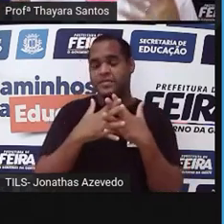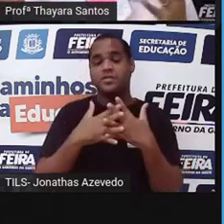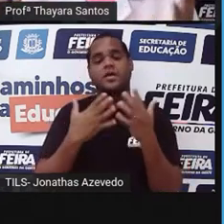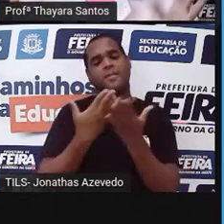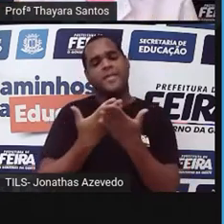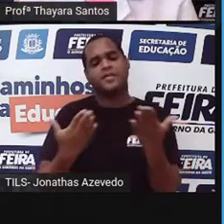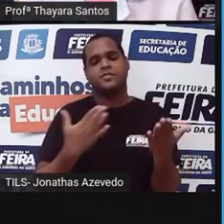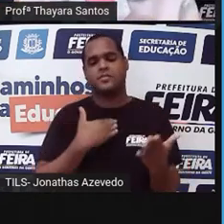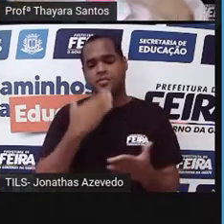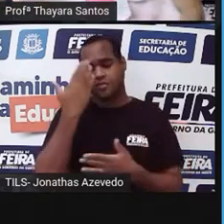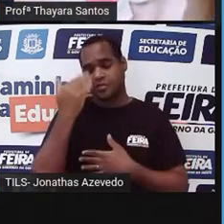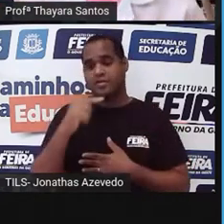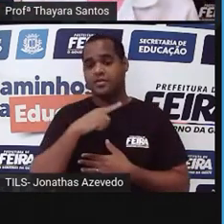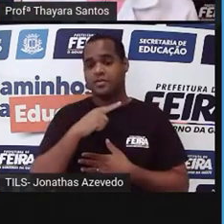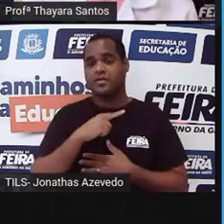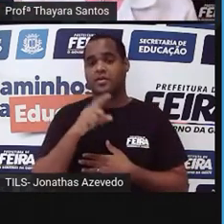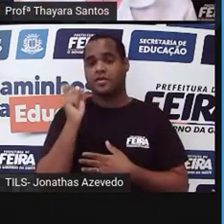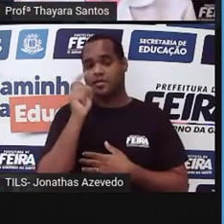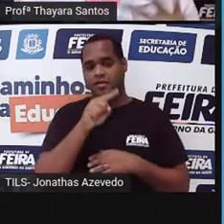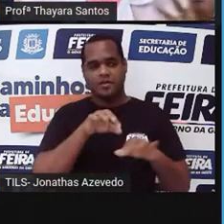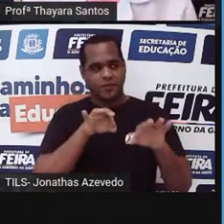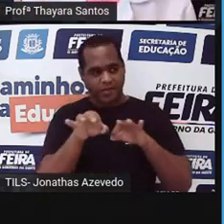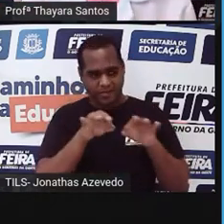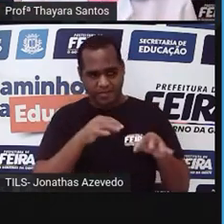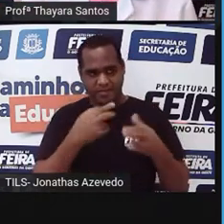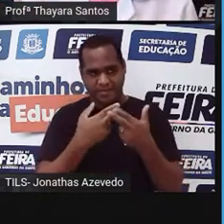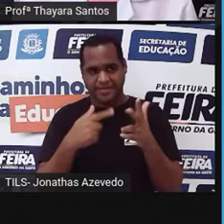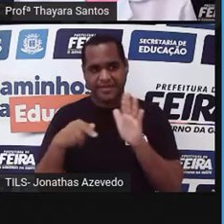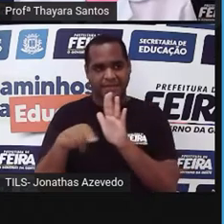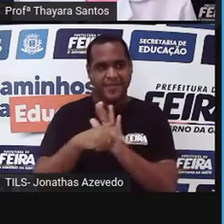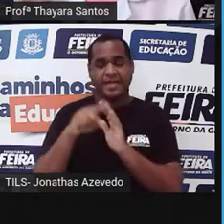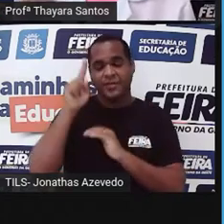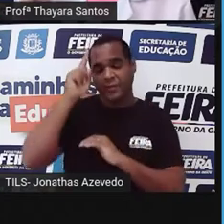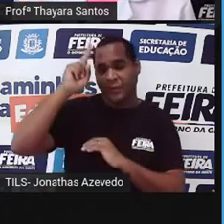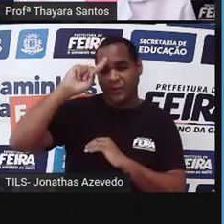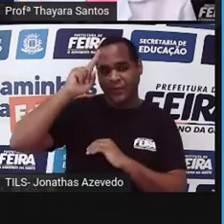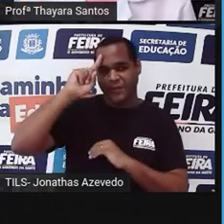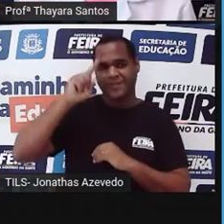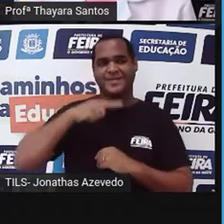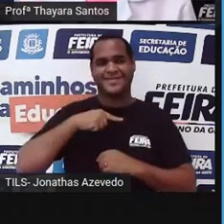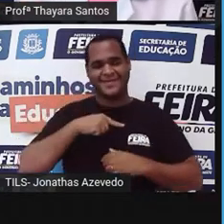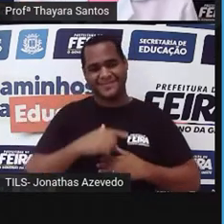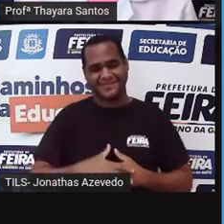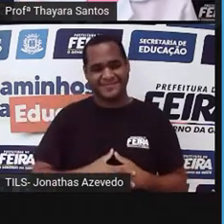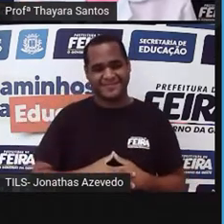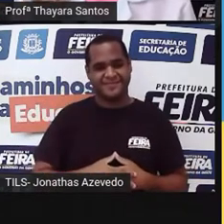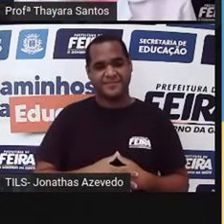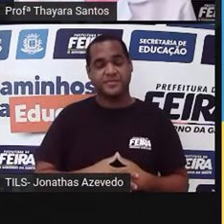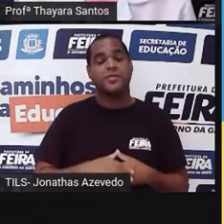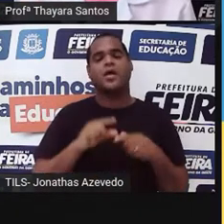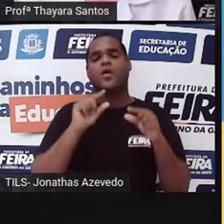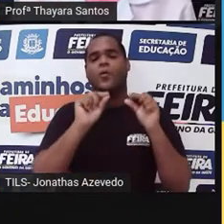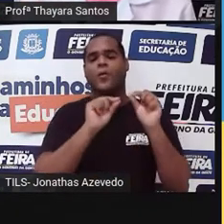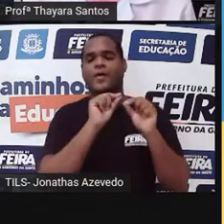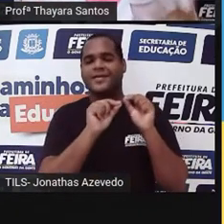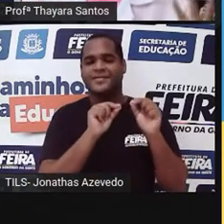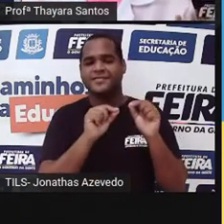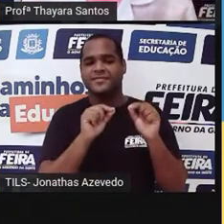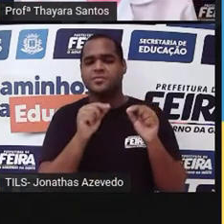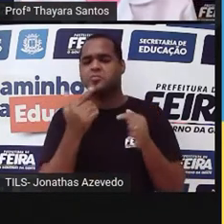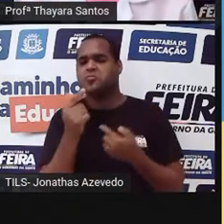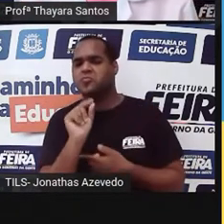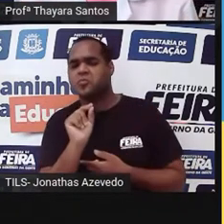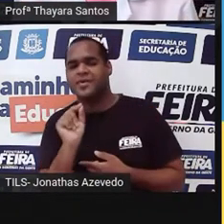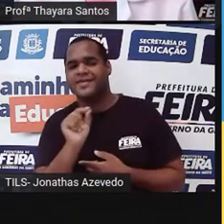ver que são organismos que fazem parte do nosso dia a dia. E quem são eles ou